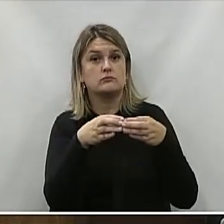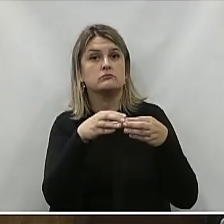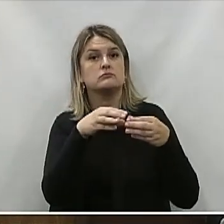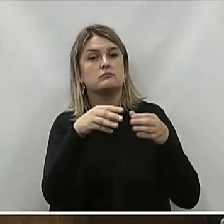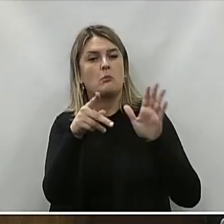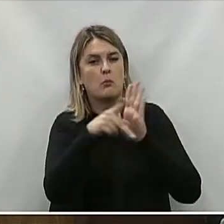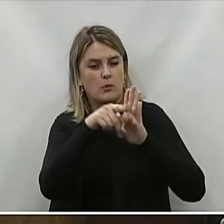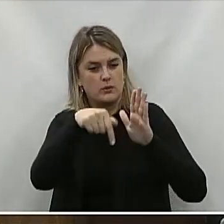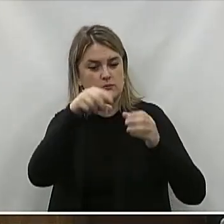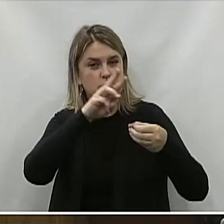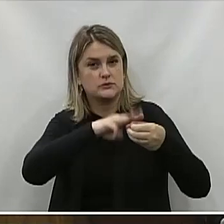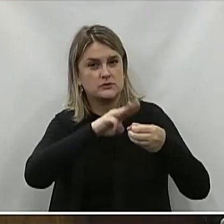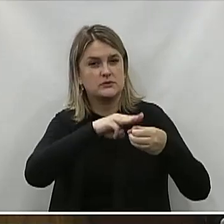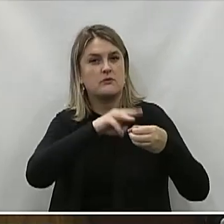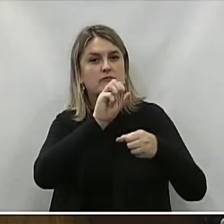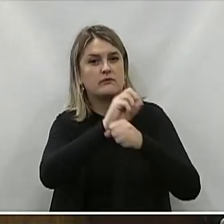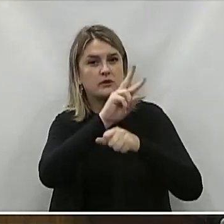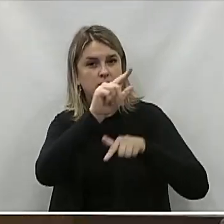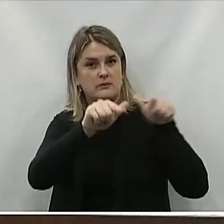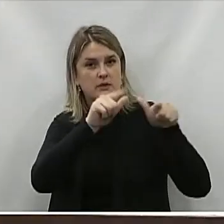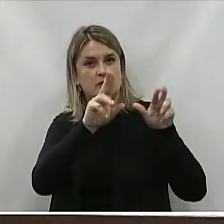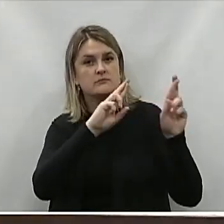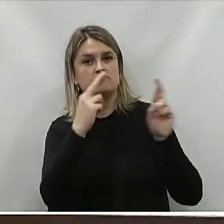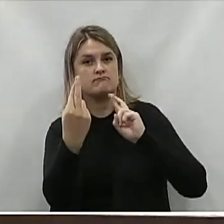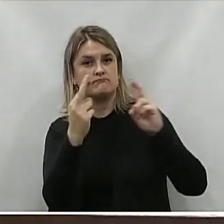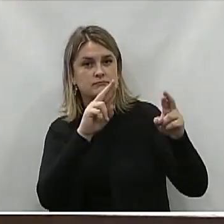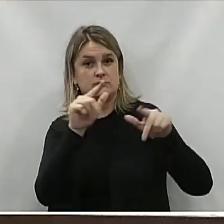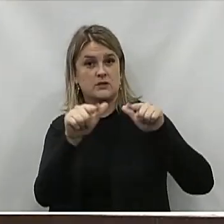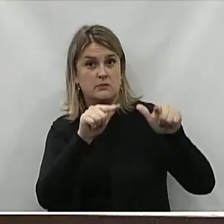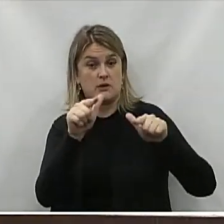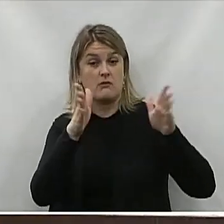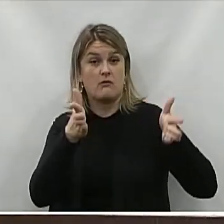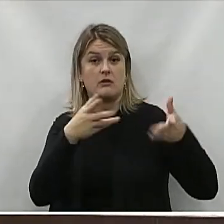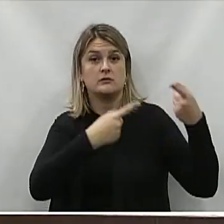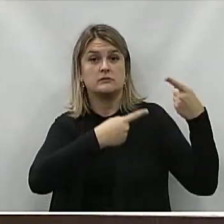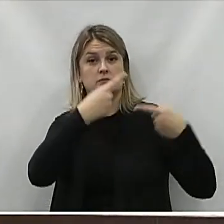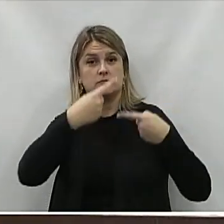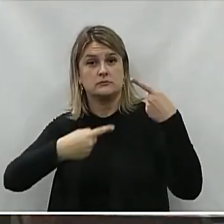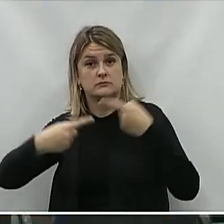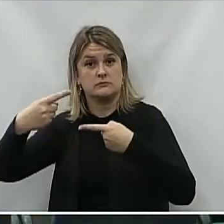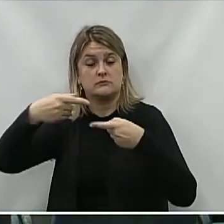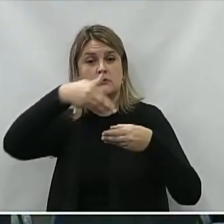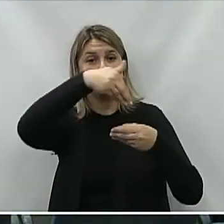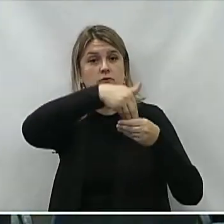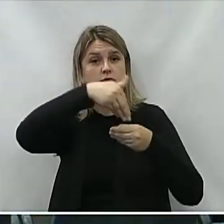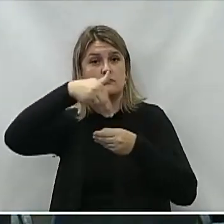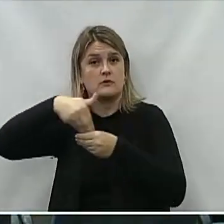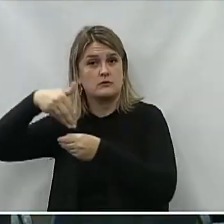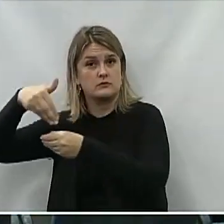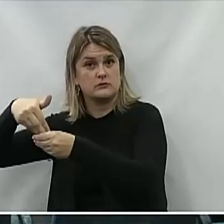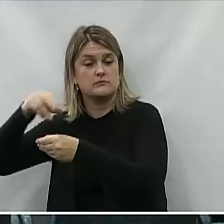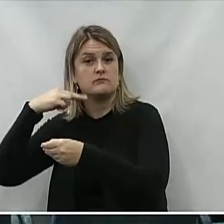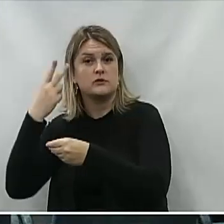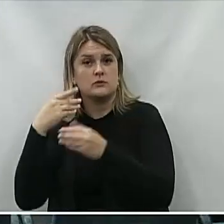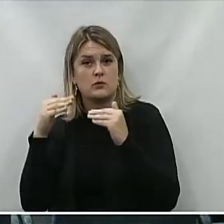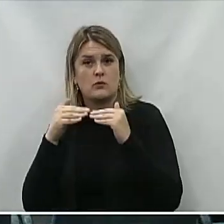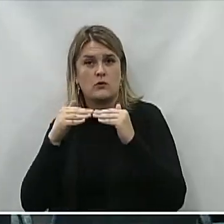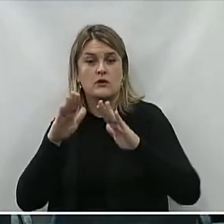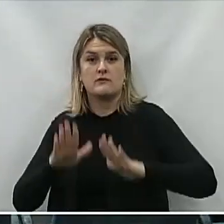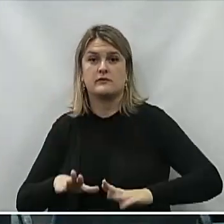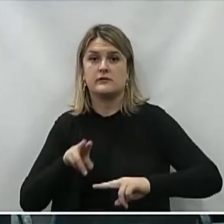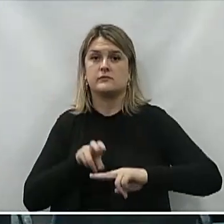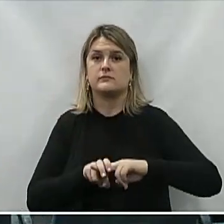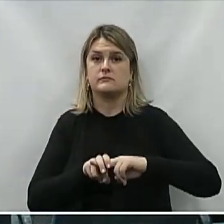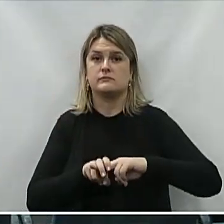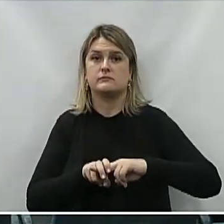De emprego E relações No trabalho Em discussão Em Em votação Senhores vereadores Que